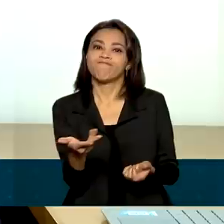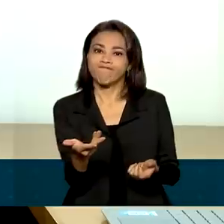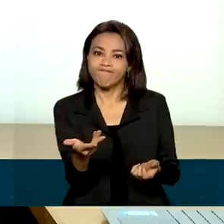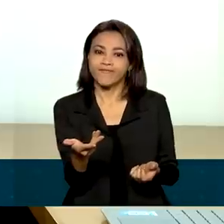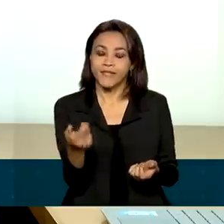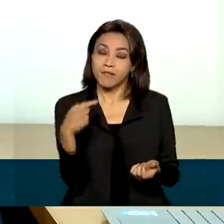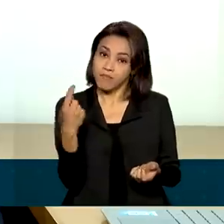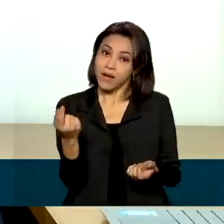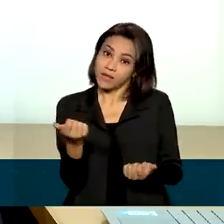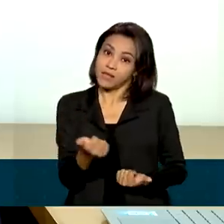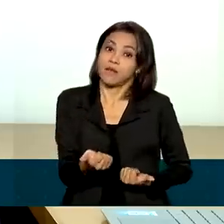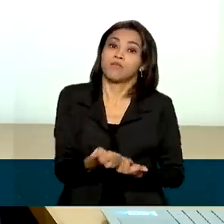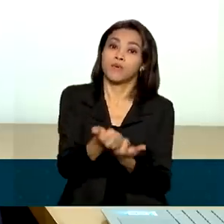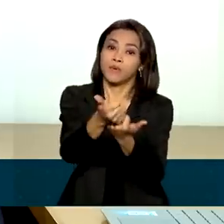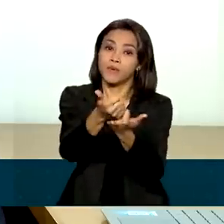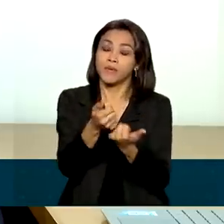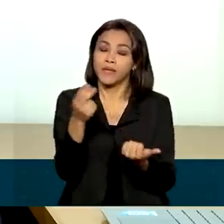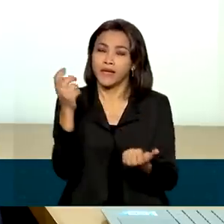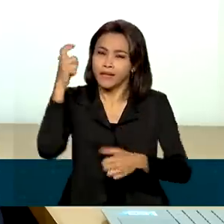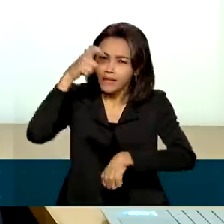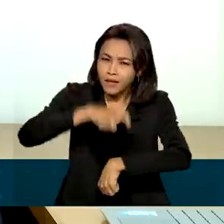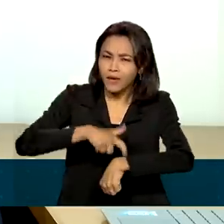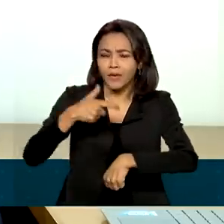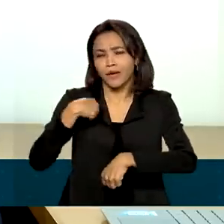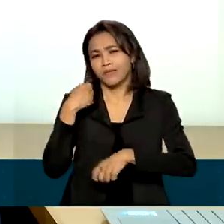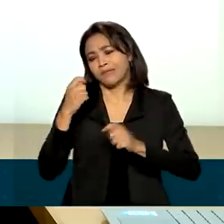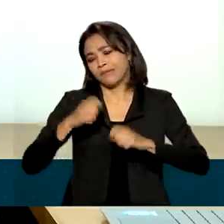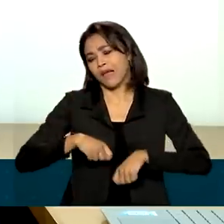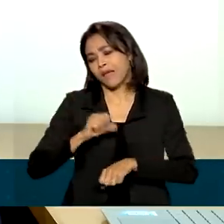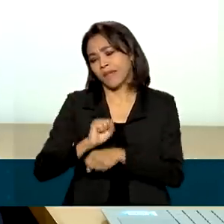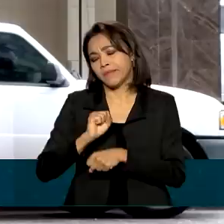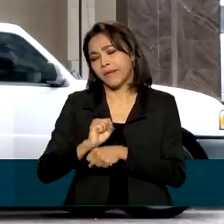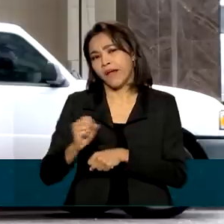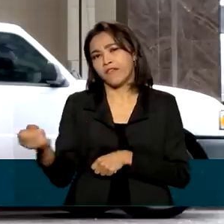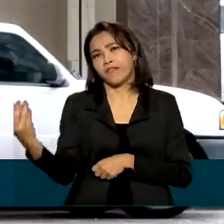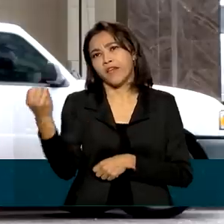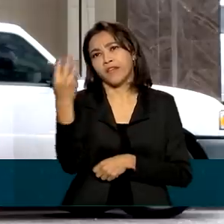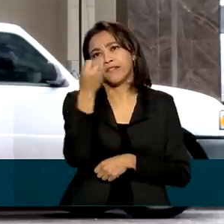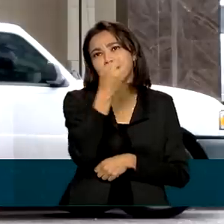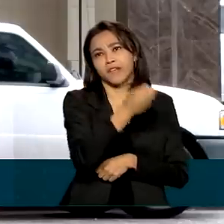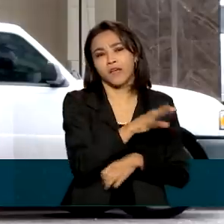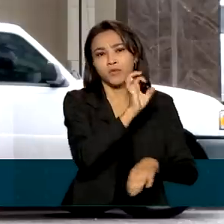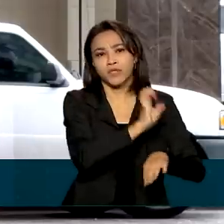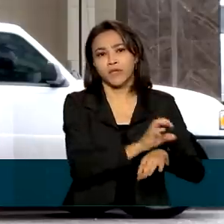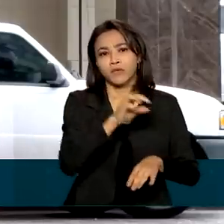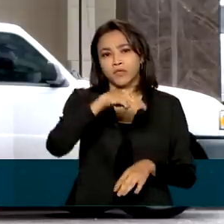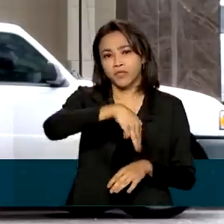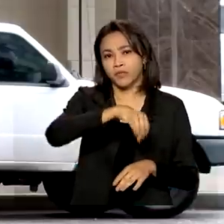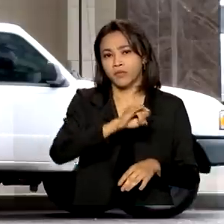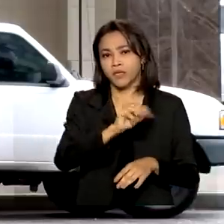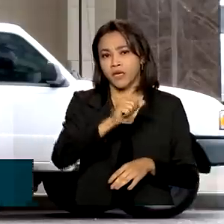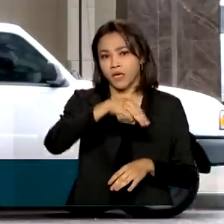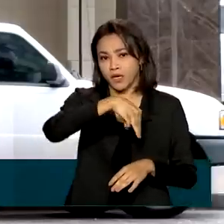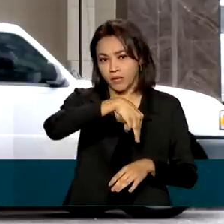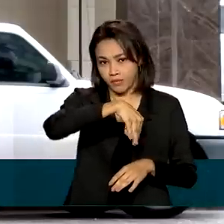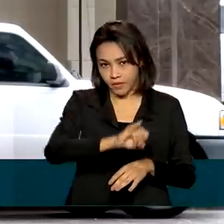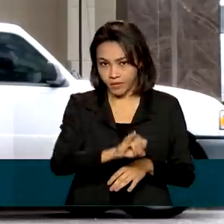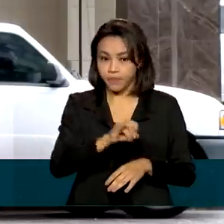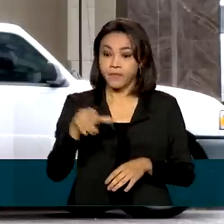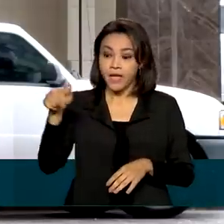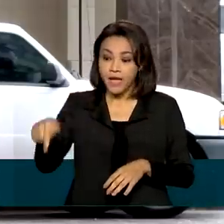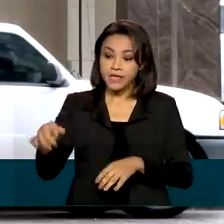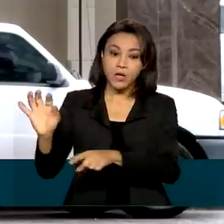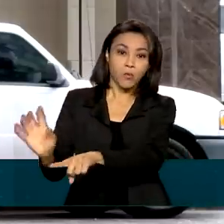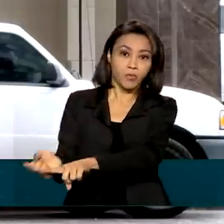prestar essa assistência que é imediato, que não dá para esperar para ir a Miami, enfim. O vice-consulado em Orlando é o primeiro dos cinco